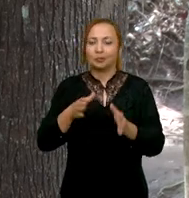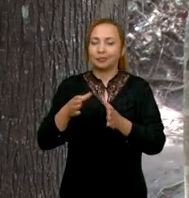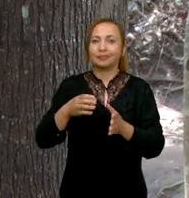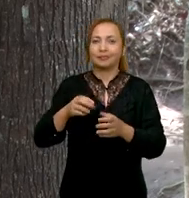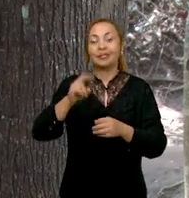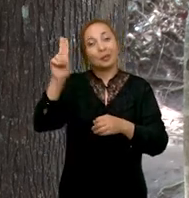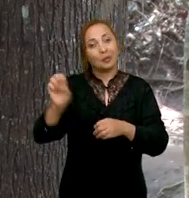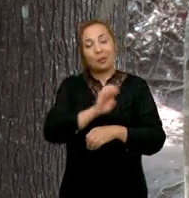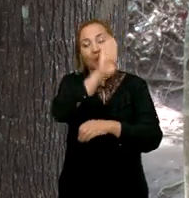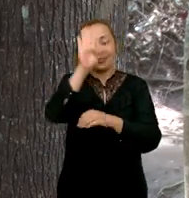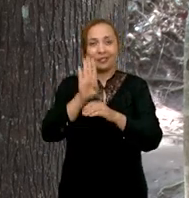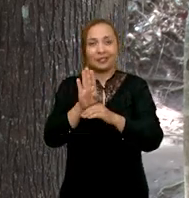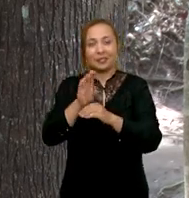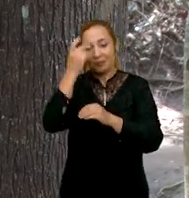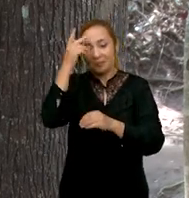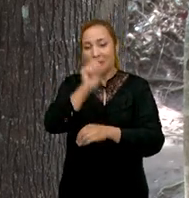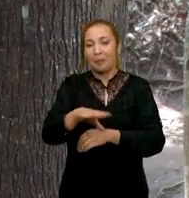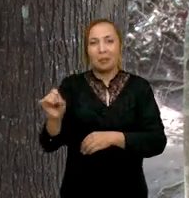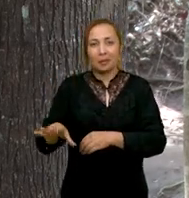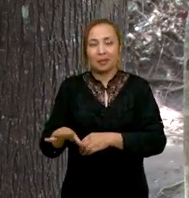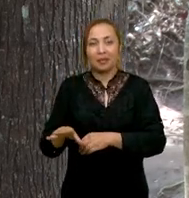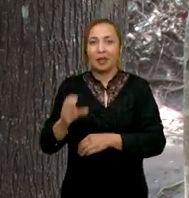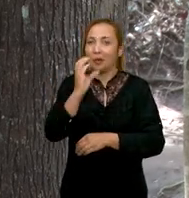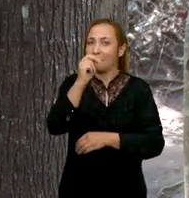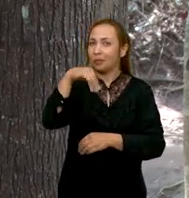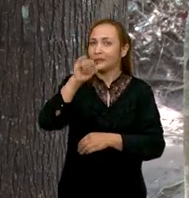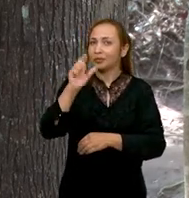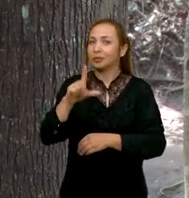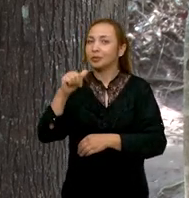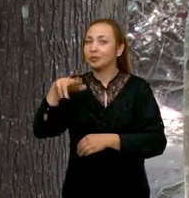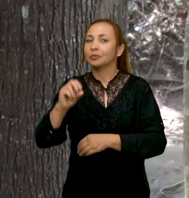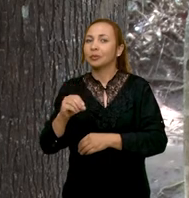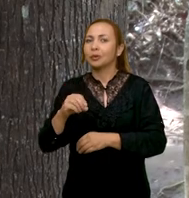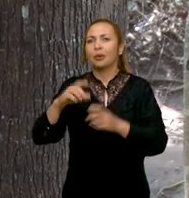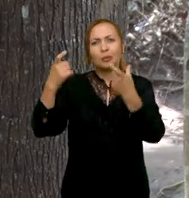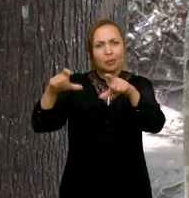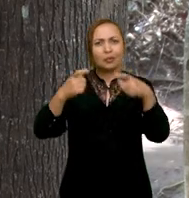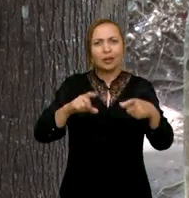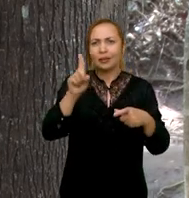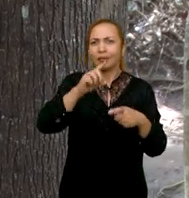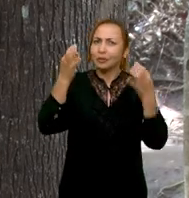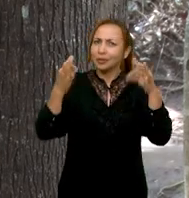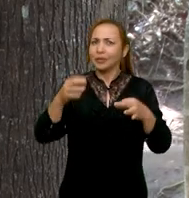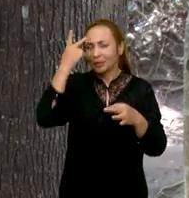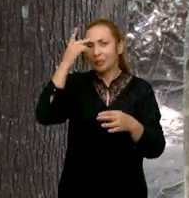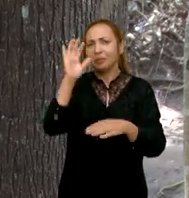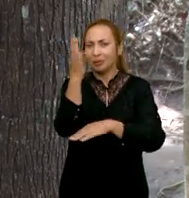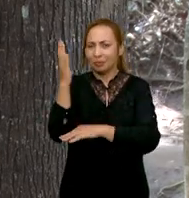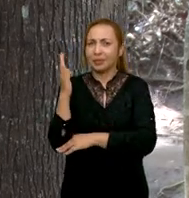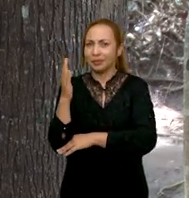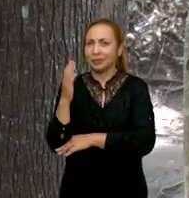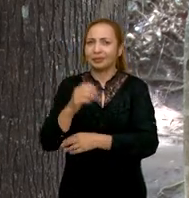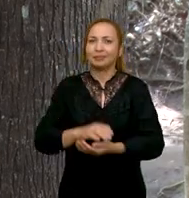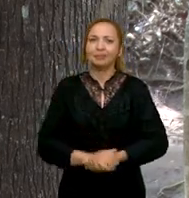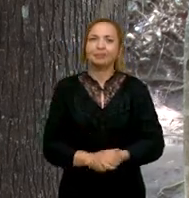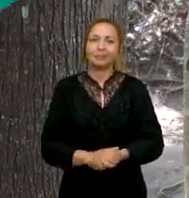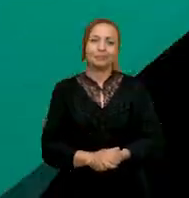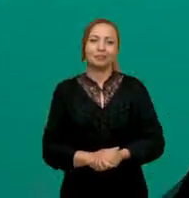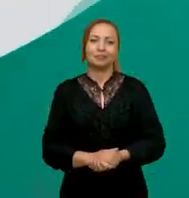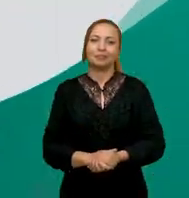para plantar o café Cunilon em uma altitude não apropriada para a espécie. E a gente confere o resultado agora.